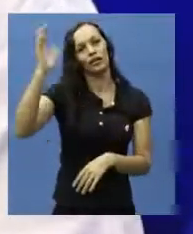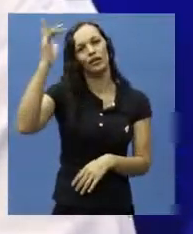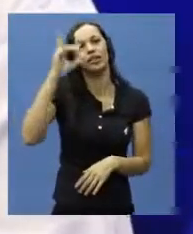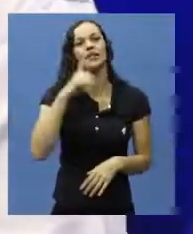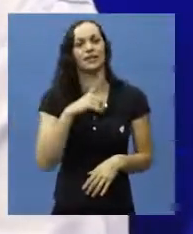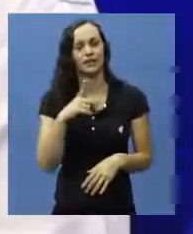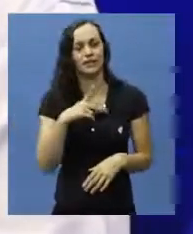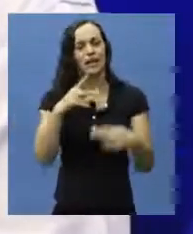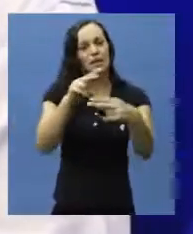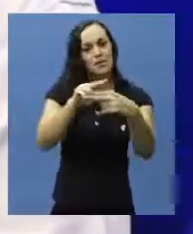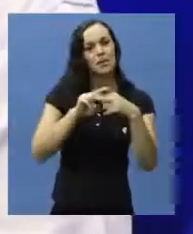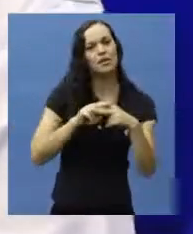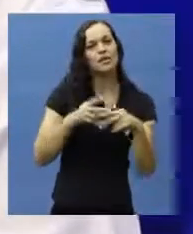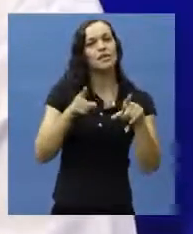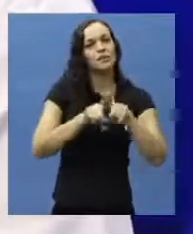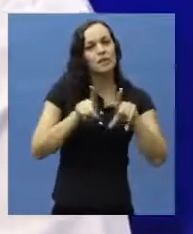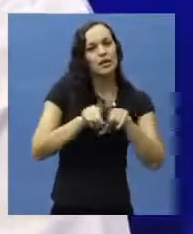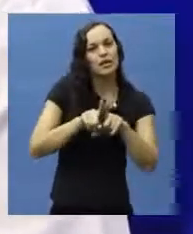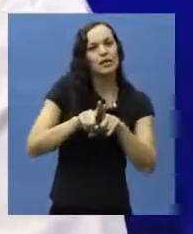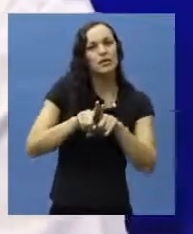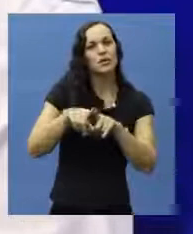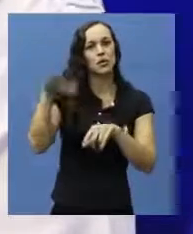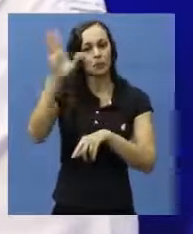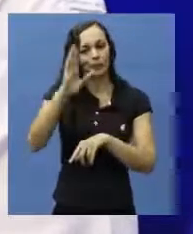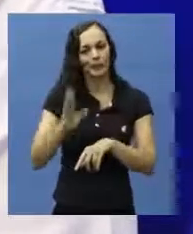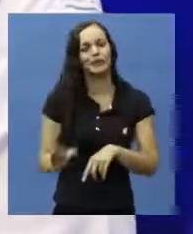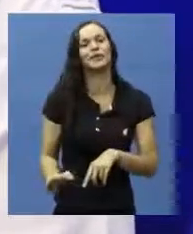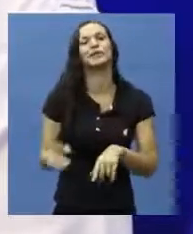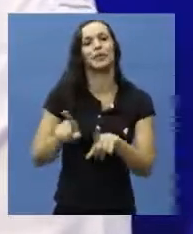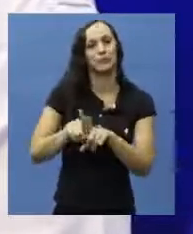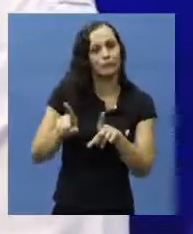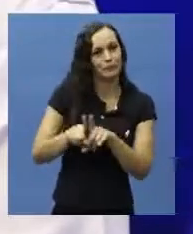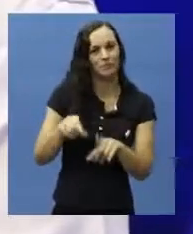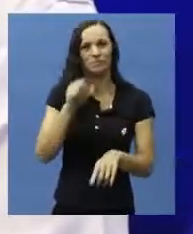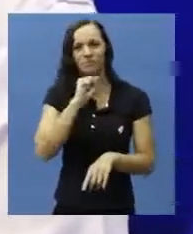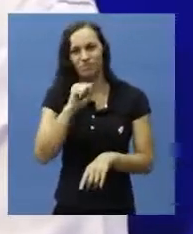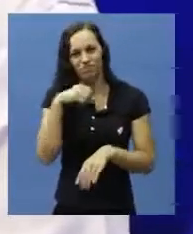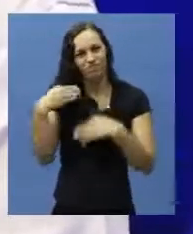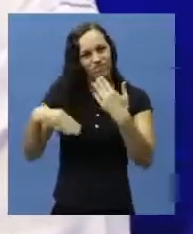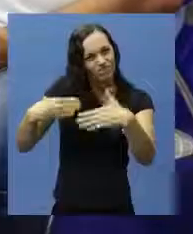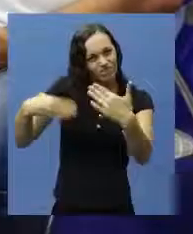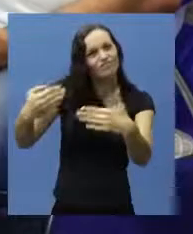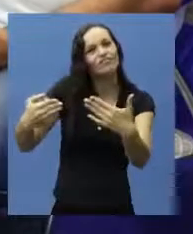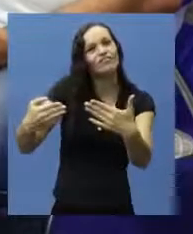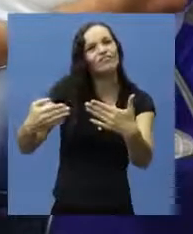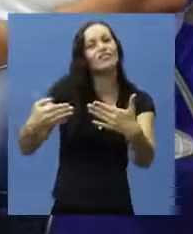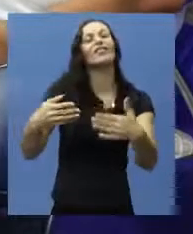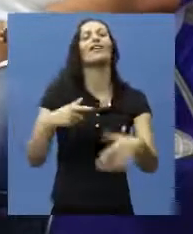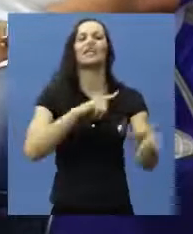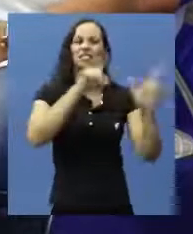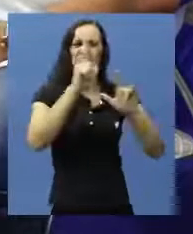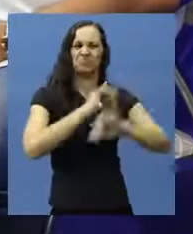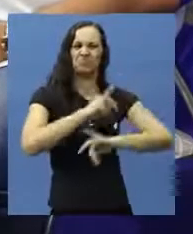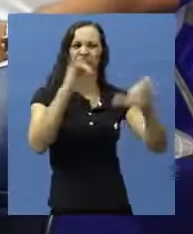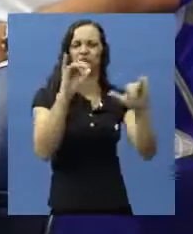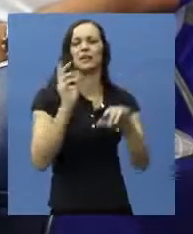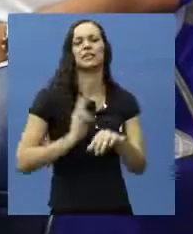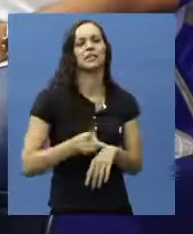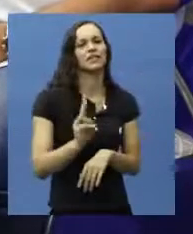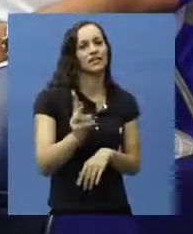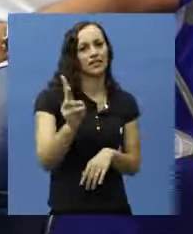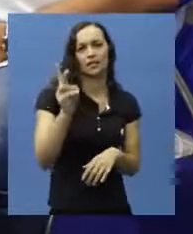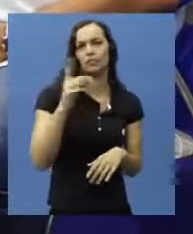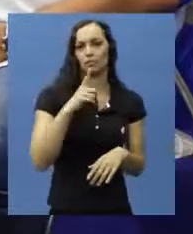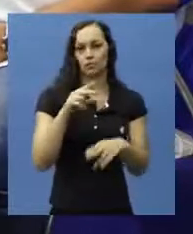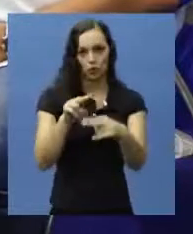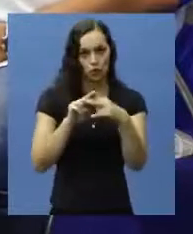é no mundo inteiro. Então, e ressaltando que o nosso país está envelhecendo, né. Isso, nas mídias, eles estão falando o tempo inteiro que o nosso